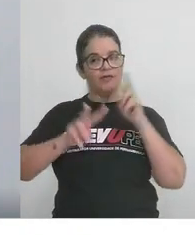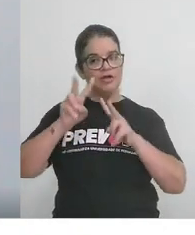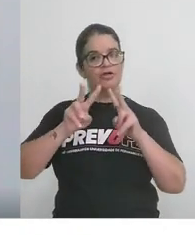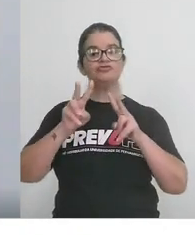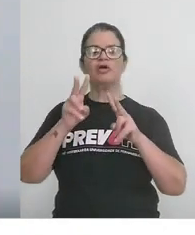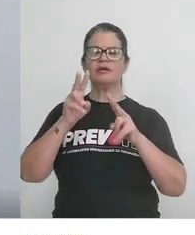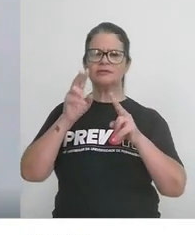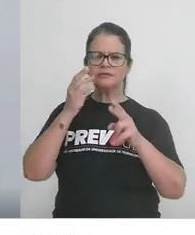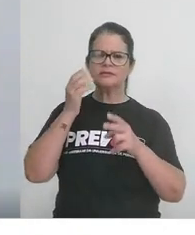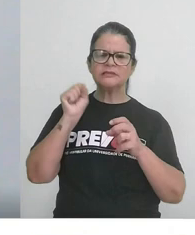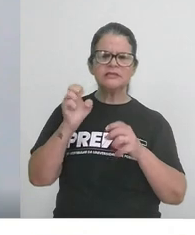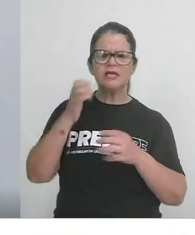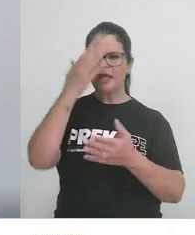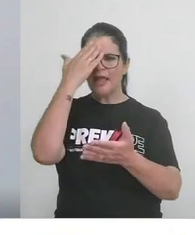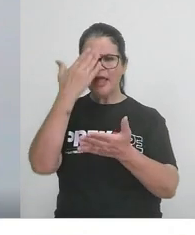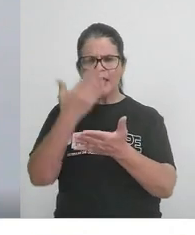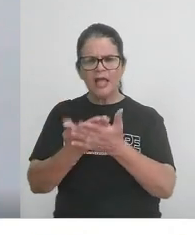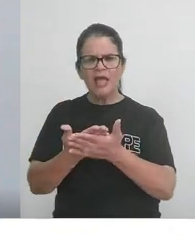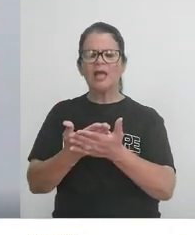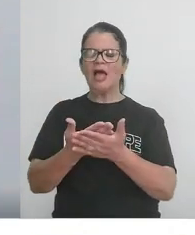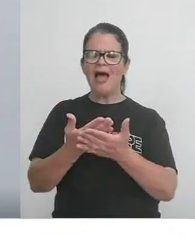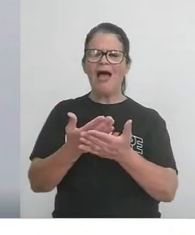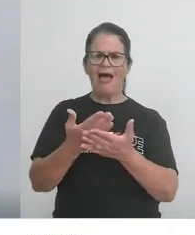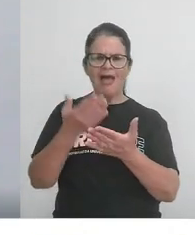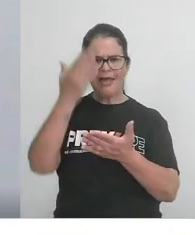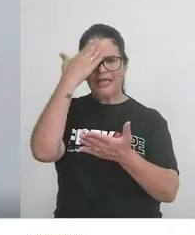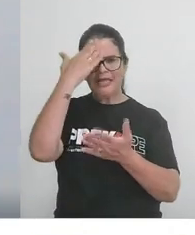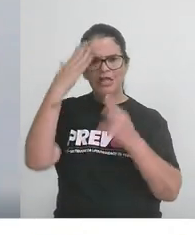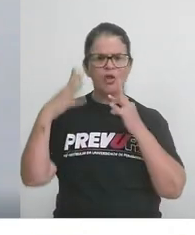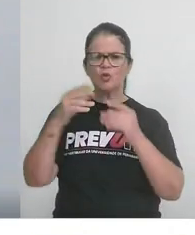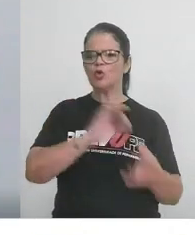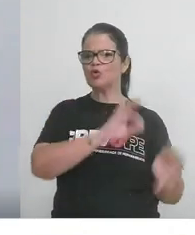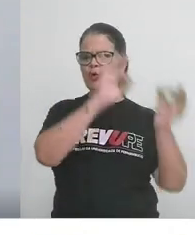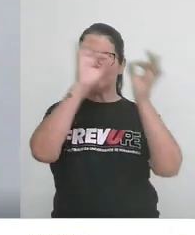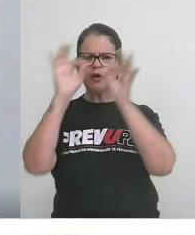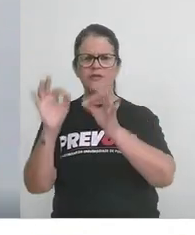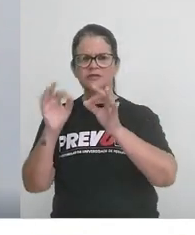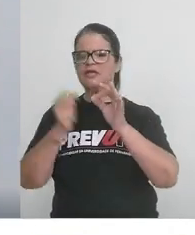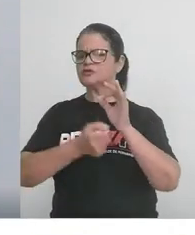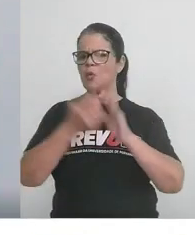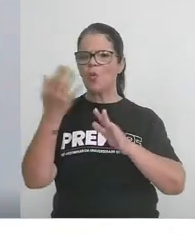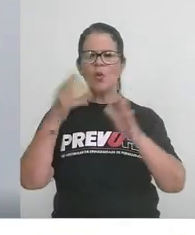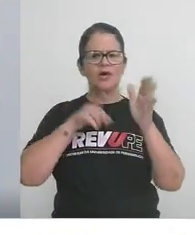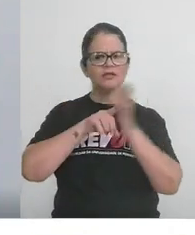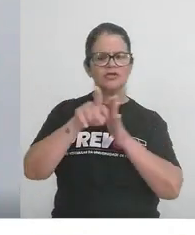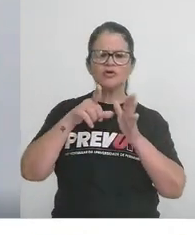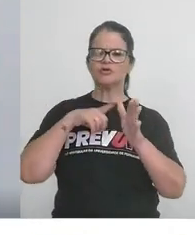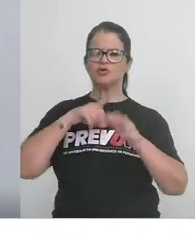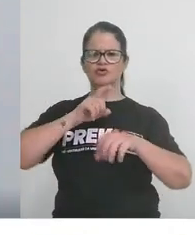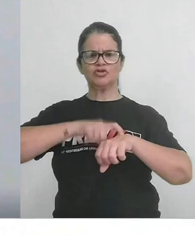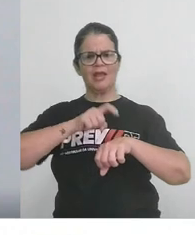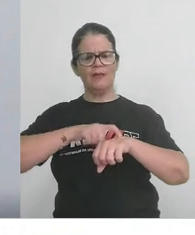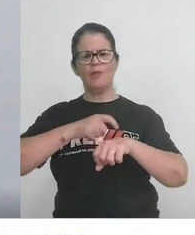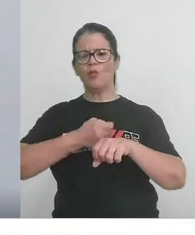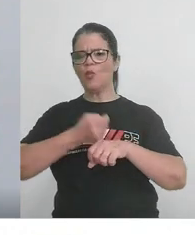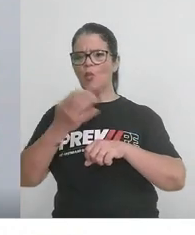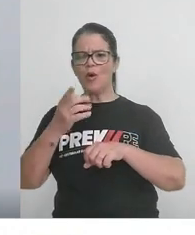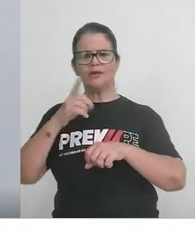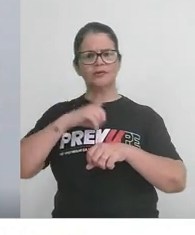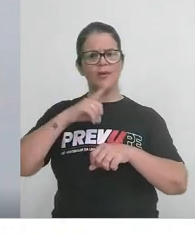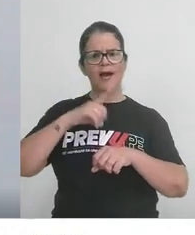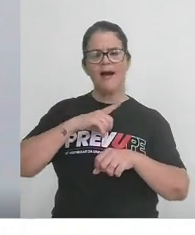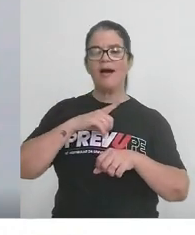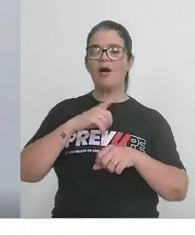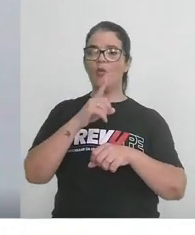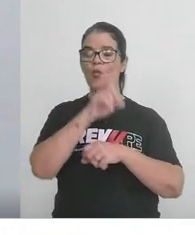entendeu todo o processo e organização, quantas questões há, quanto tempo há, tá? Uma